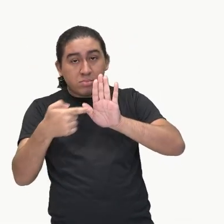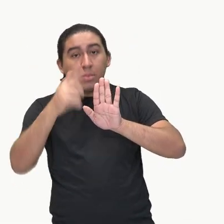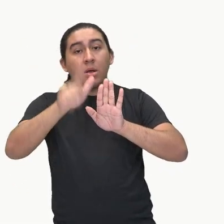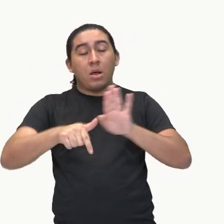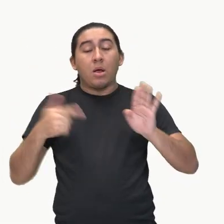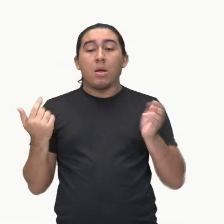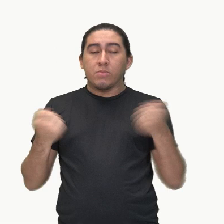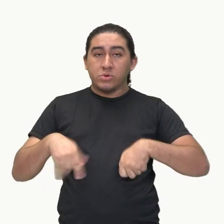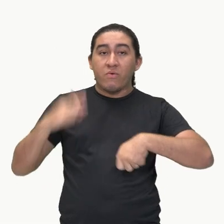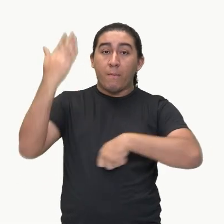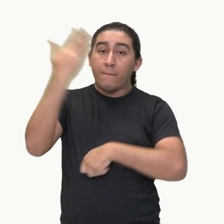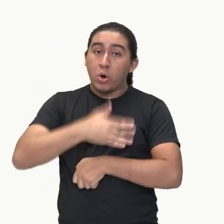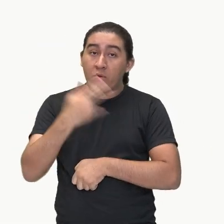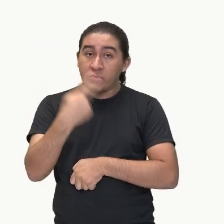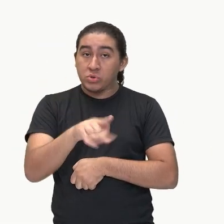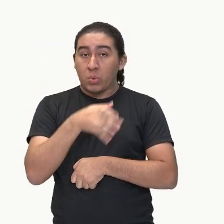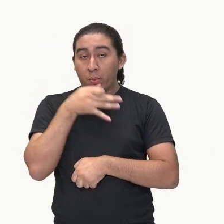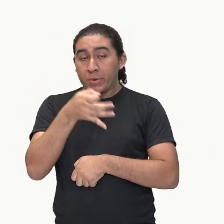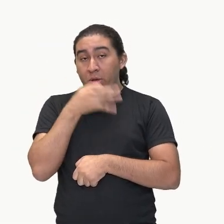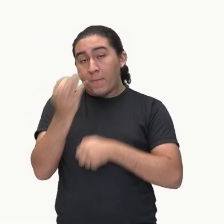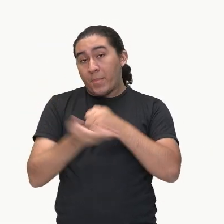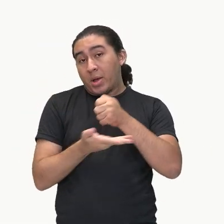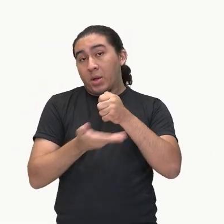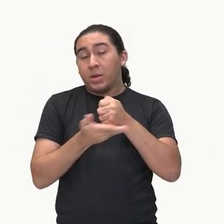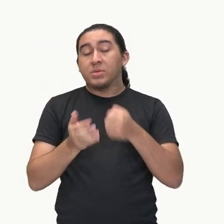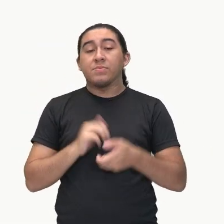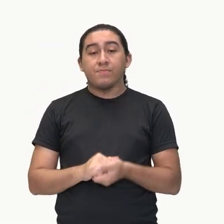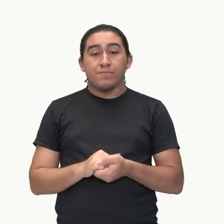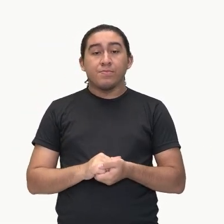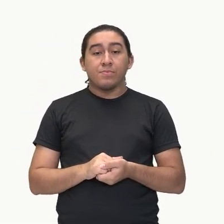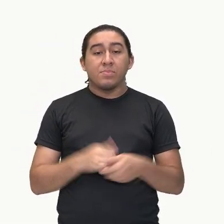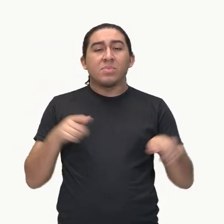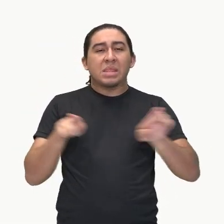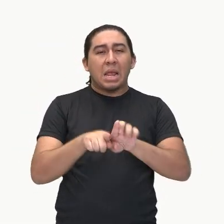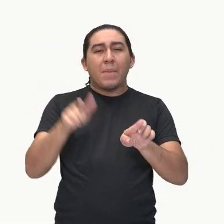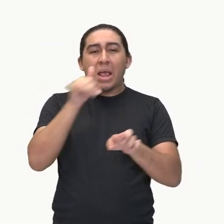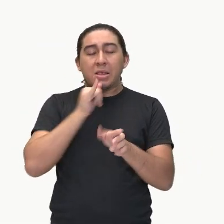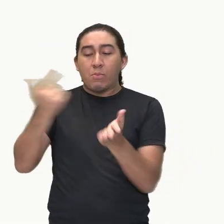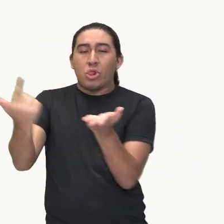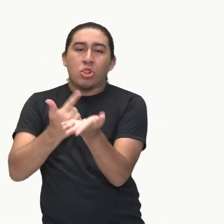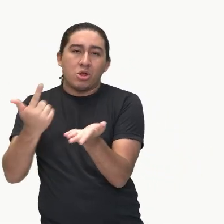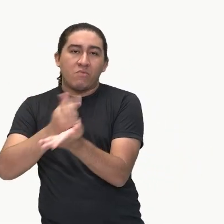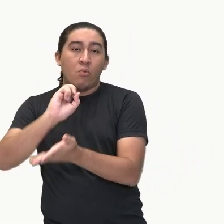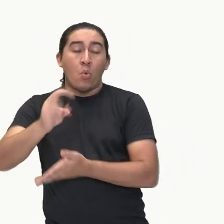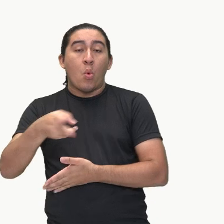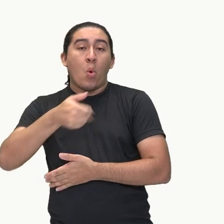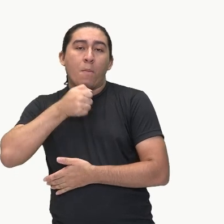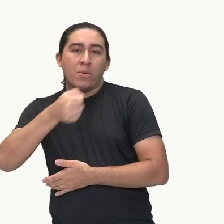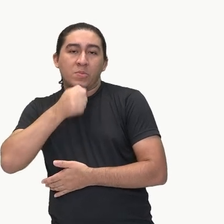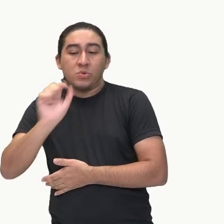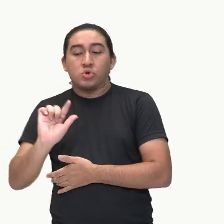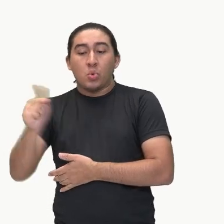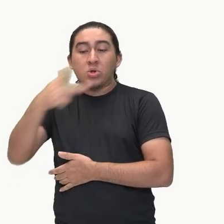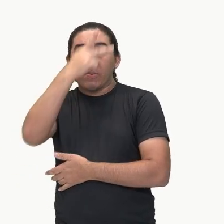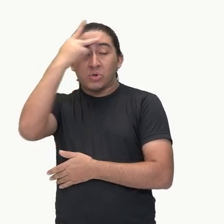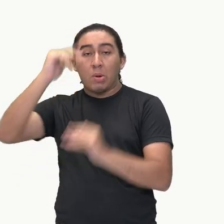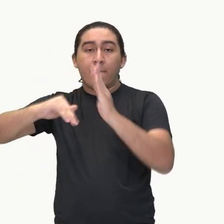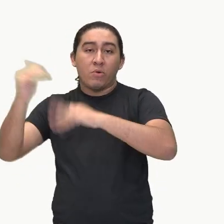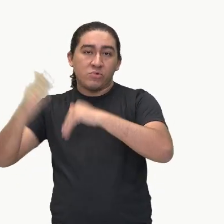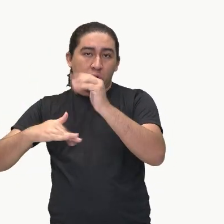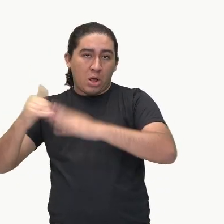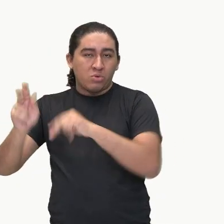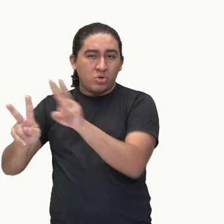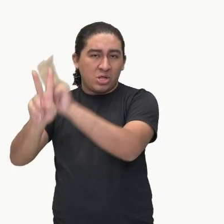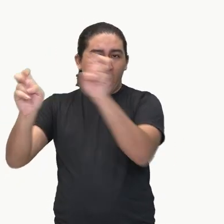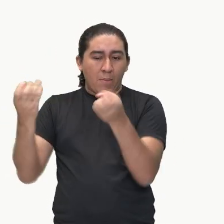comprovar o seu ponto de vista, citação ou depoimento de pessoas especializadas no assunto. De